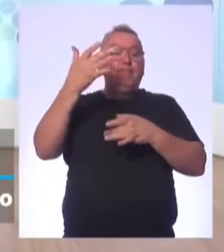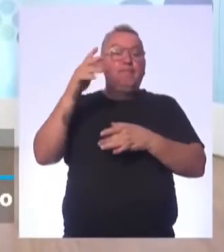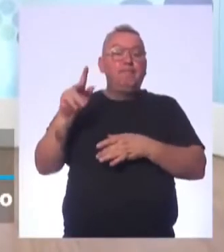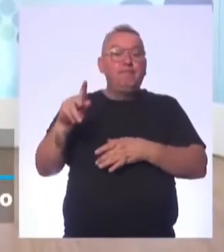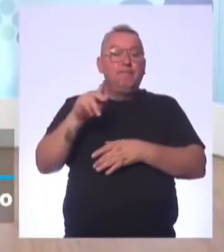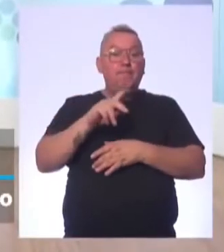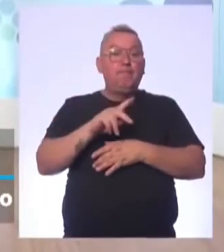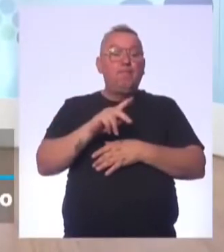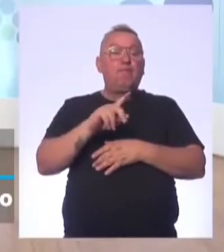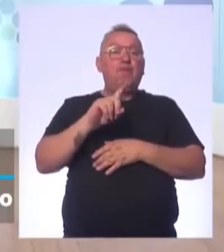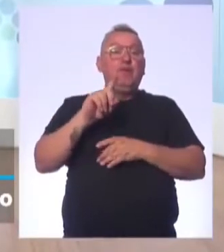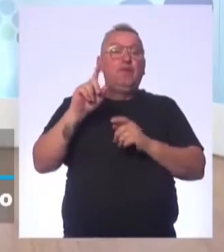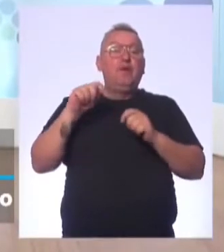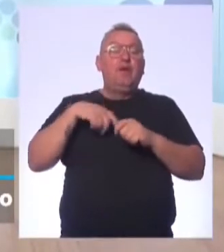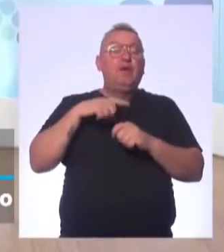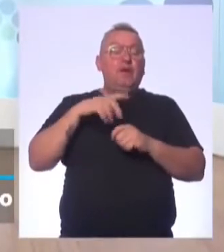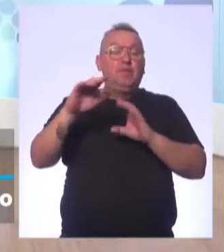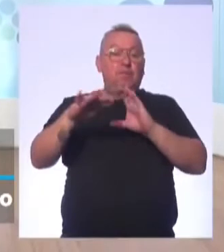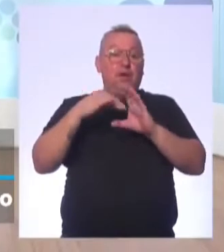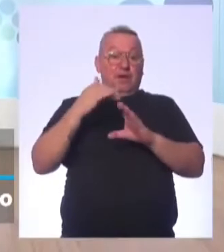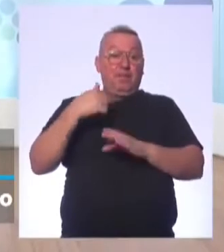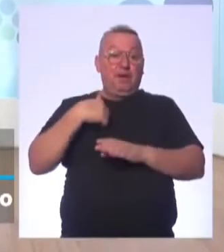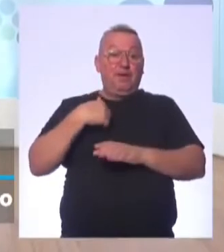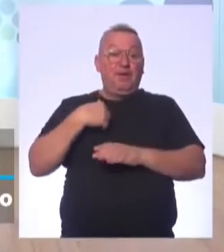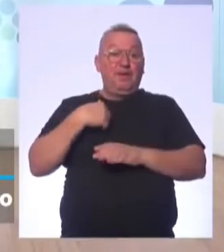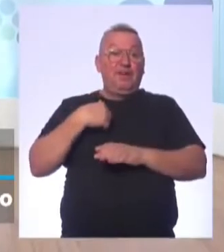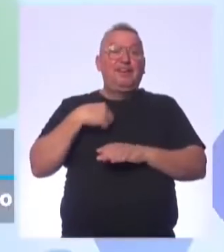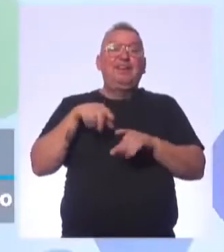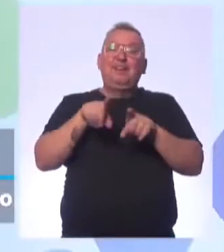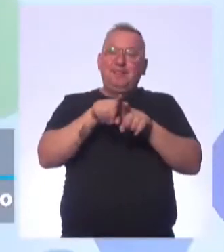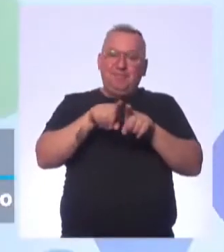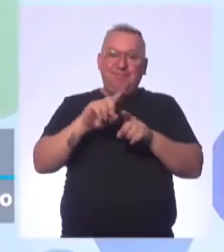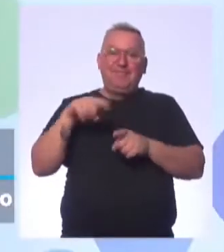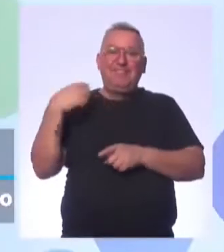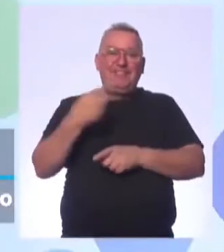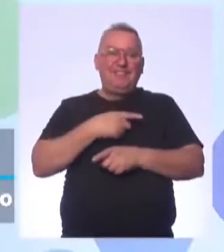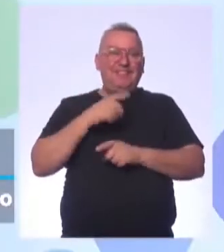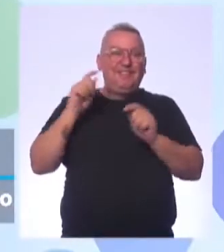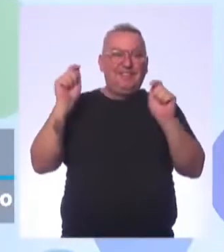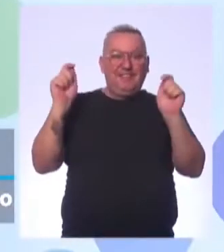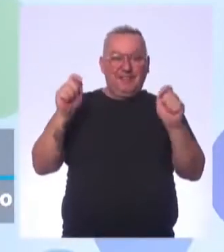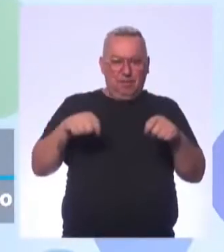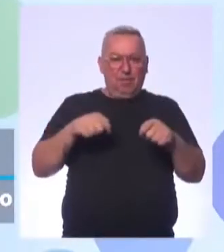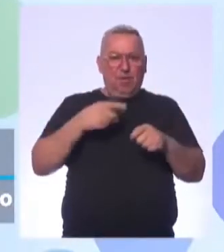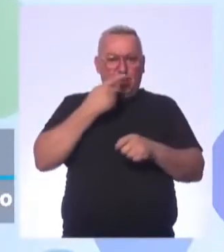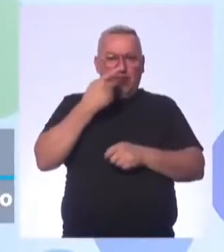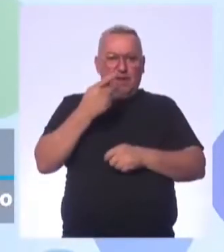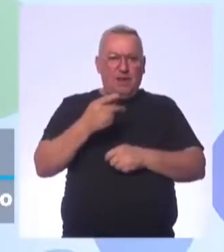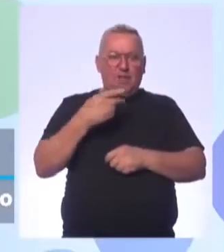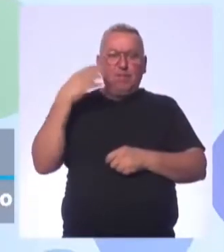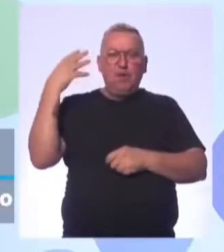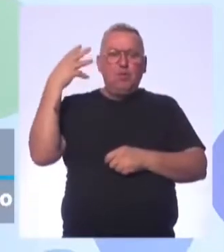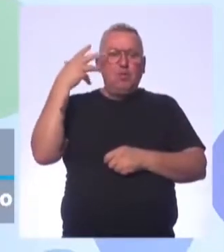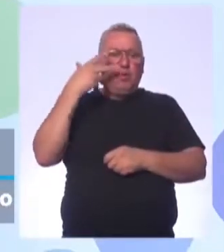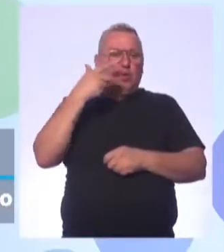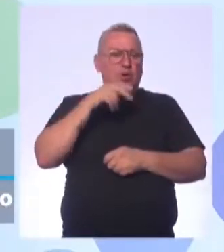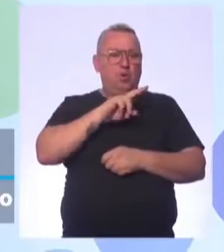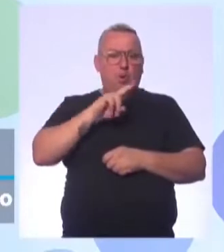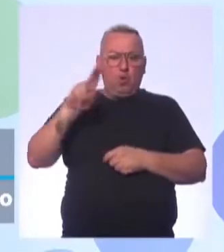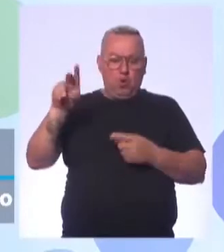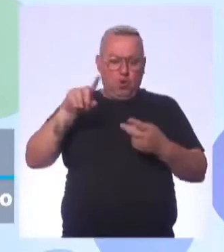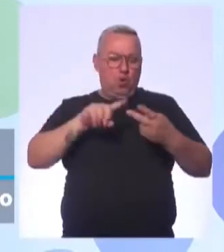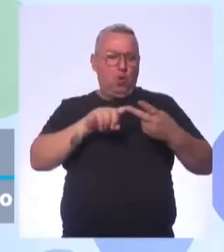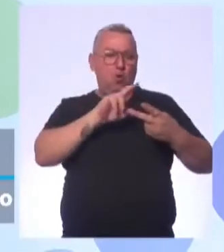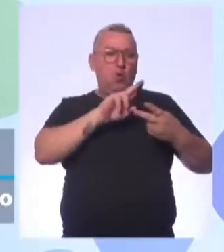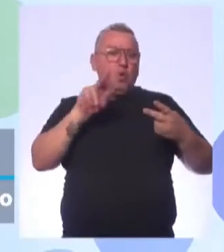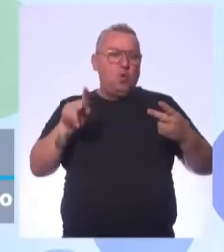professores, para que eles enviem aqui para nós e que a gente possa dar o crédito, né? Falar bem bonito o seu nome, o nome